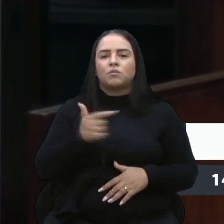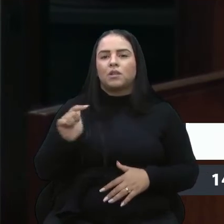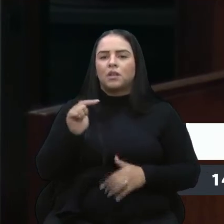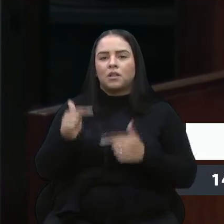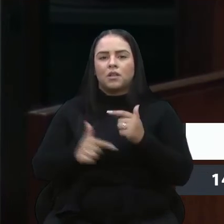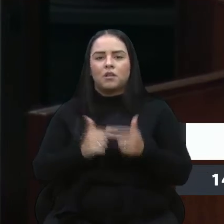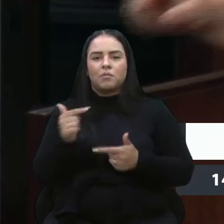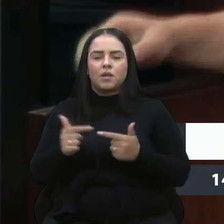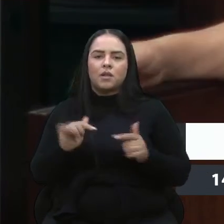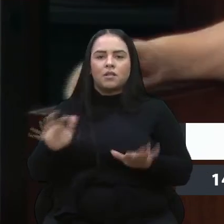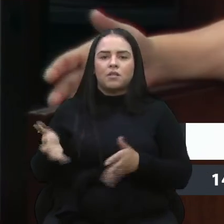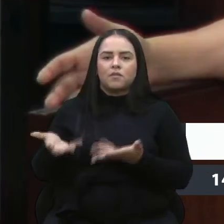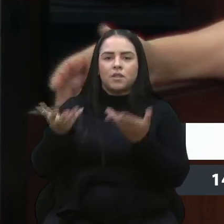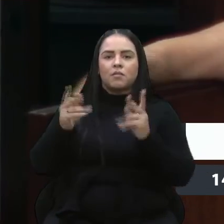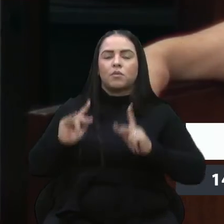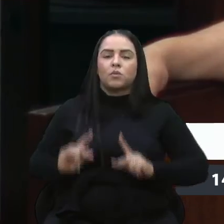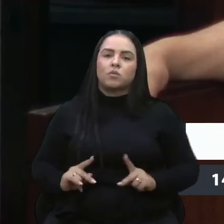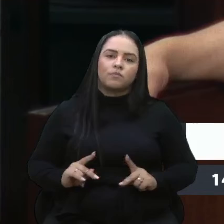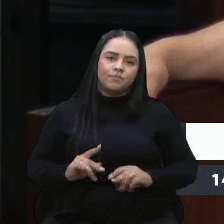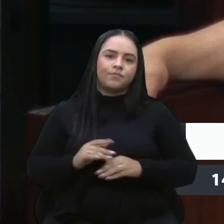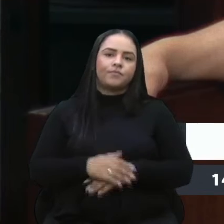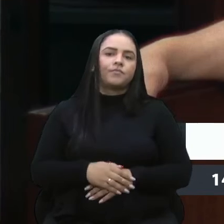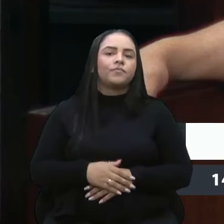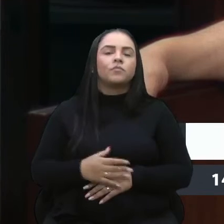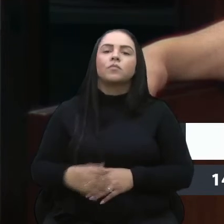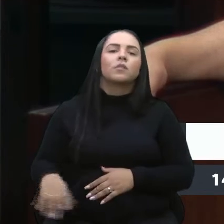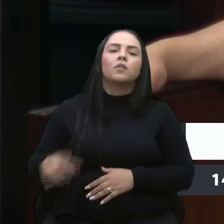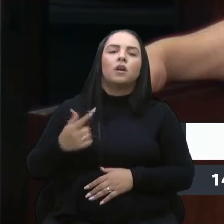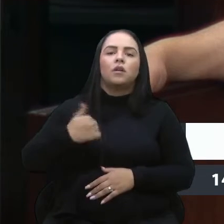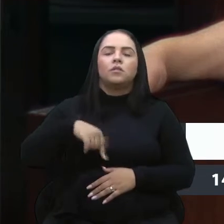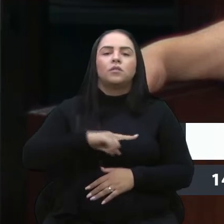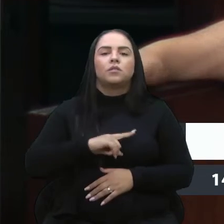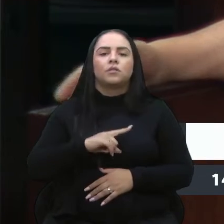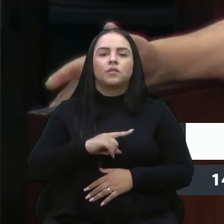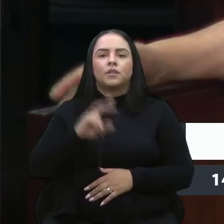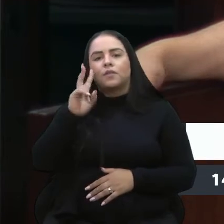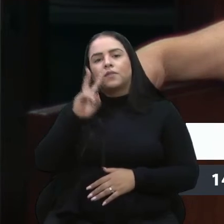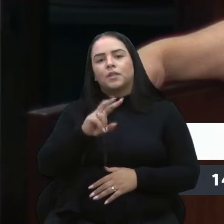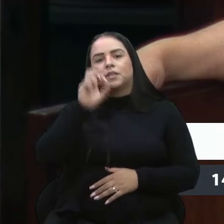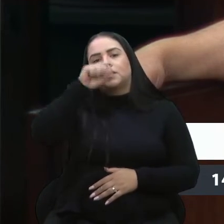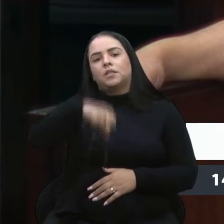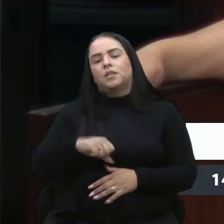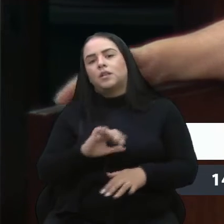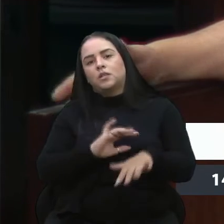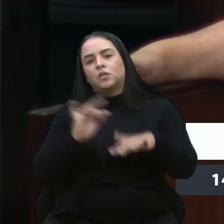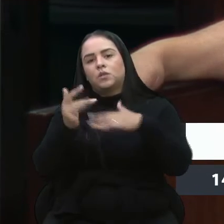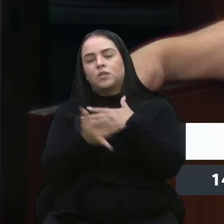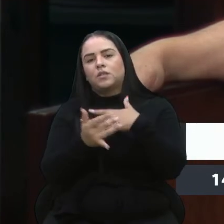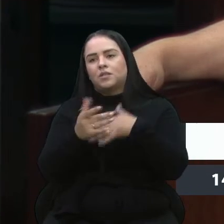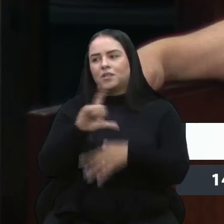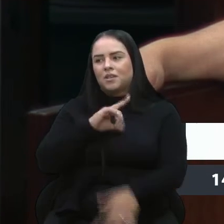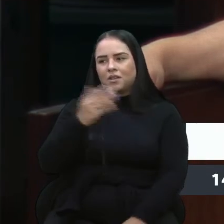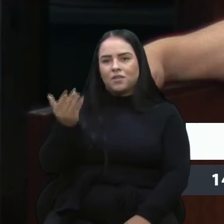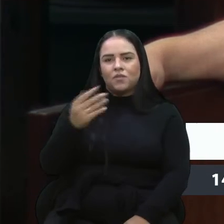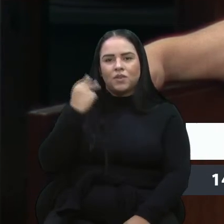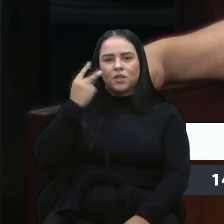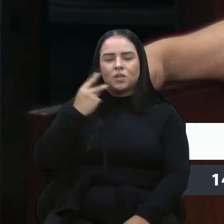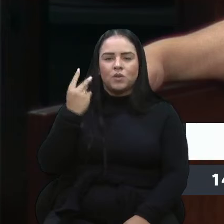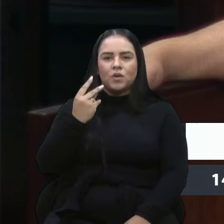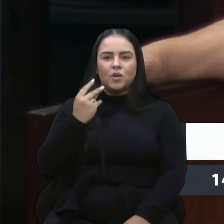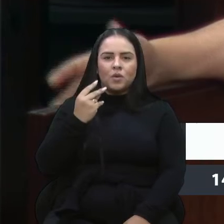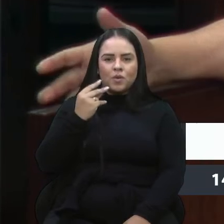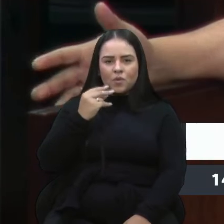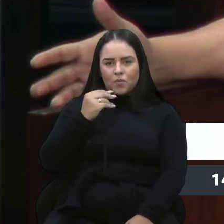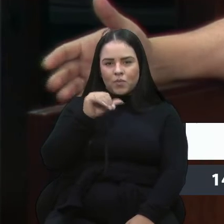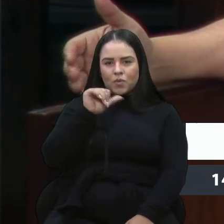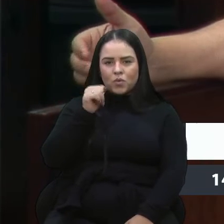e incentivar as pessoas. E a gente olha, né, com certeza, nas redes sociais, aí até o vereador Marcon acabou postando agora há pouco,